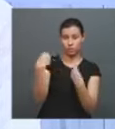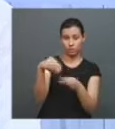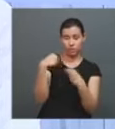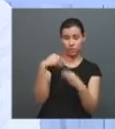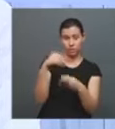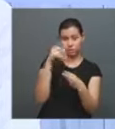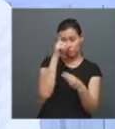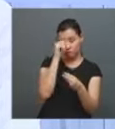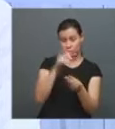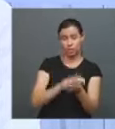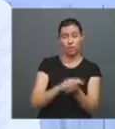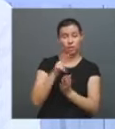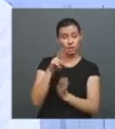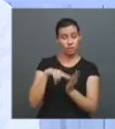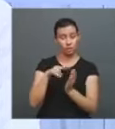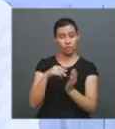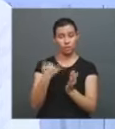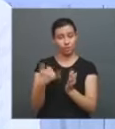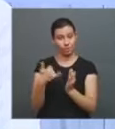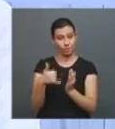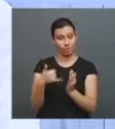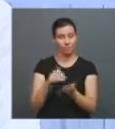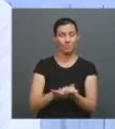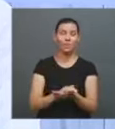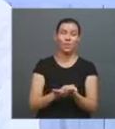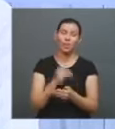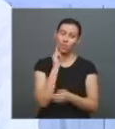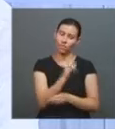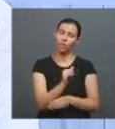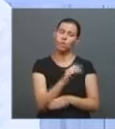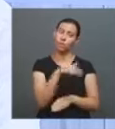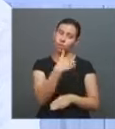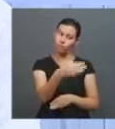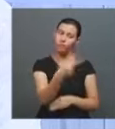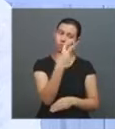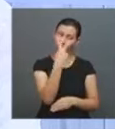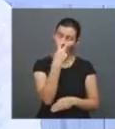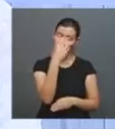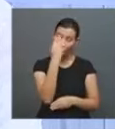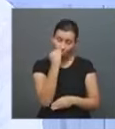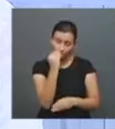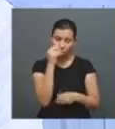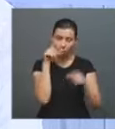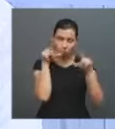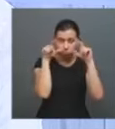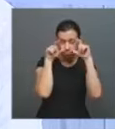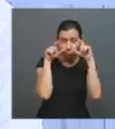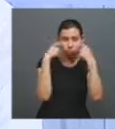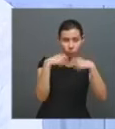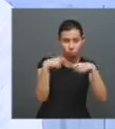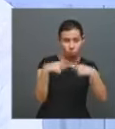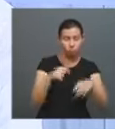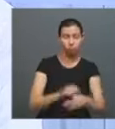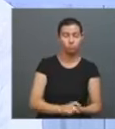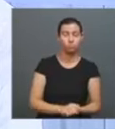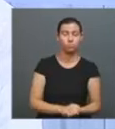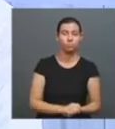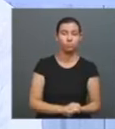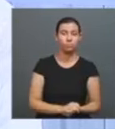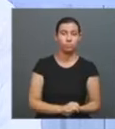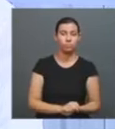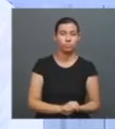leem no celular. Eu falo, olha, vocês vão acabar ficando tudo cego, usando óculos como a gente. Mas é uma tendência que,